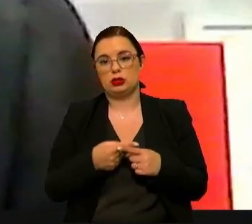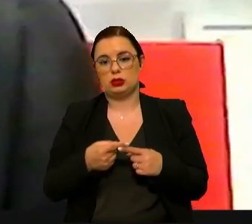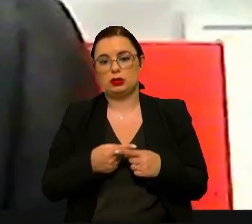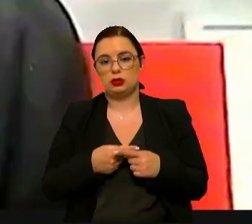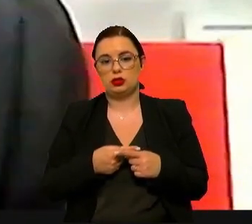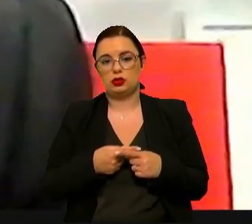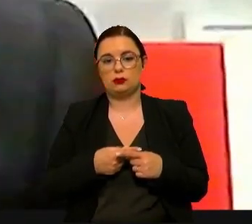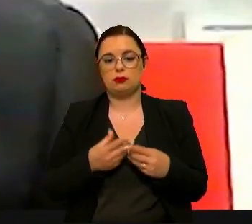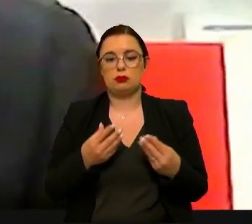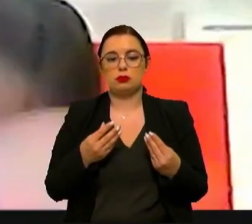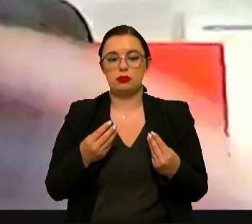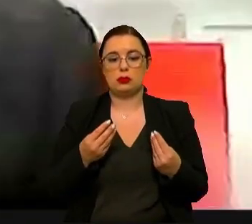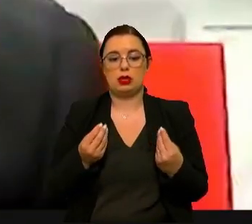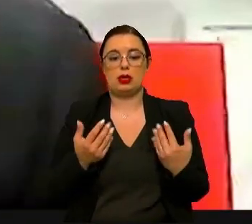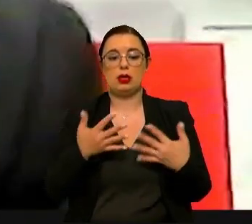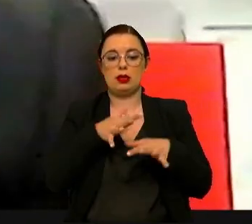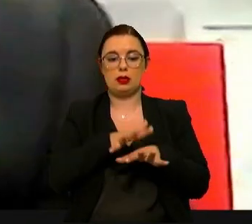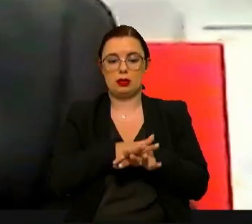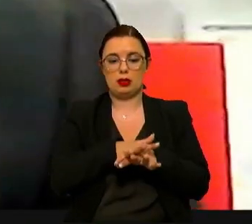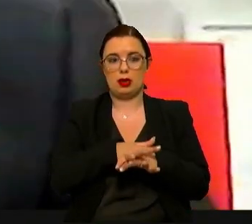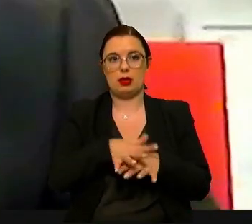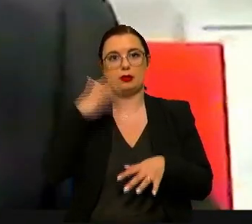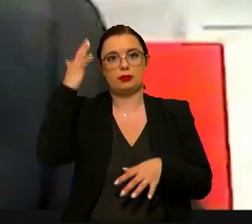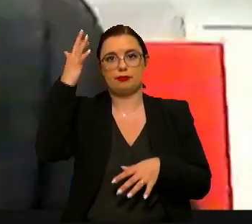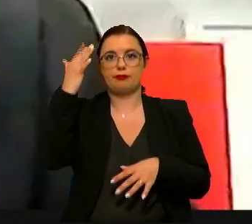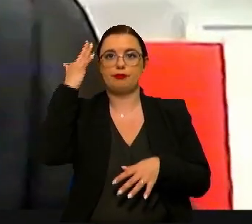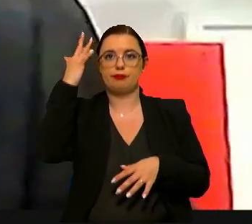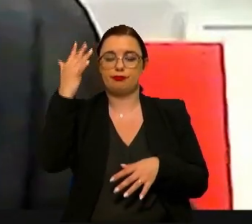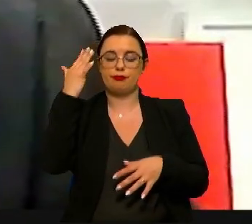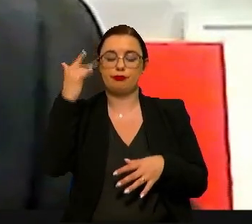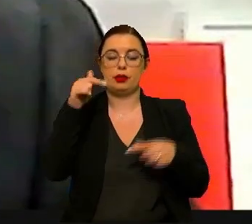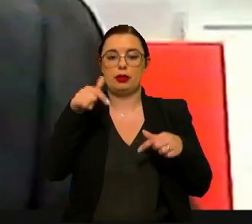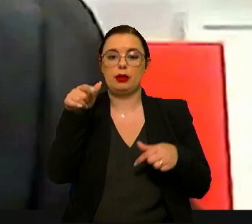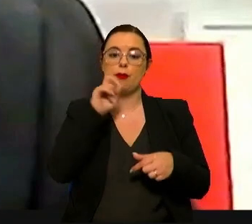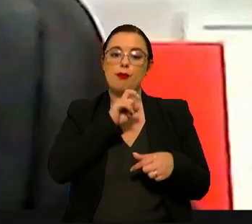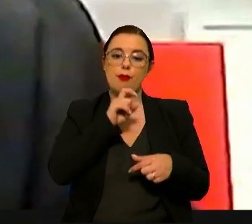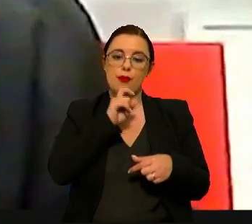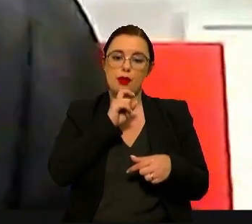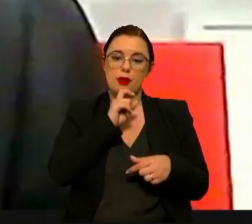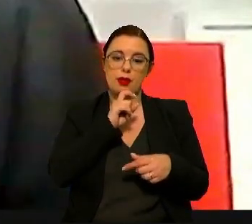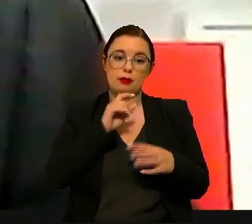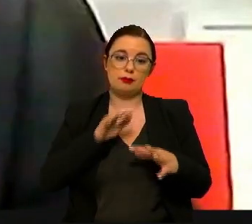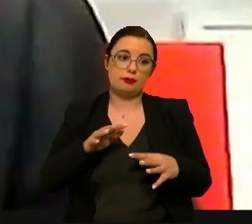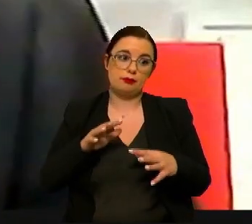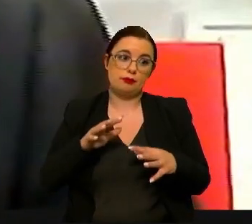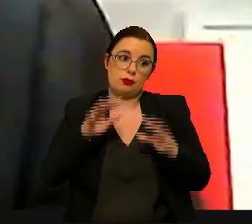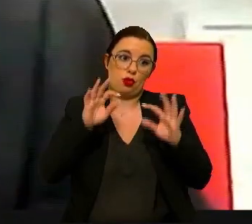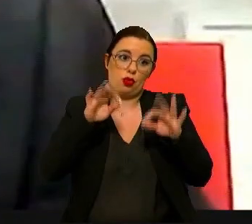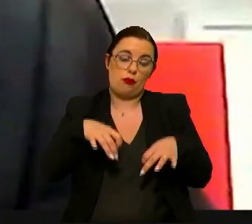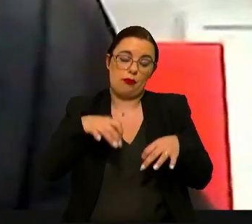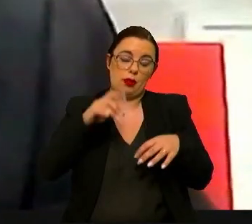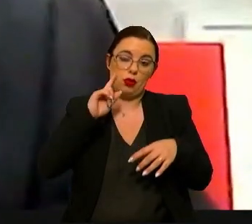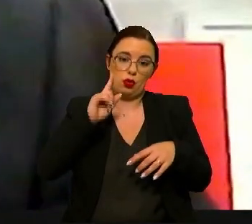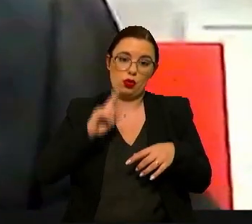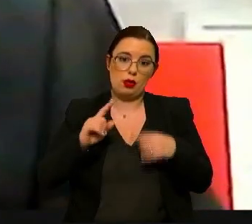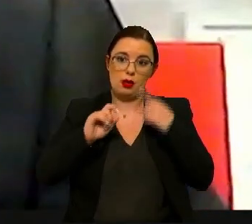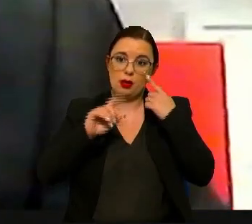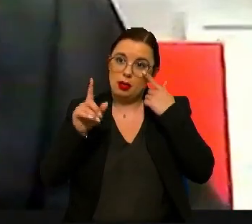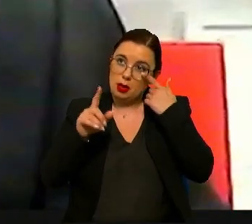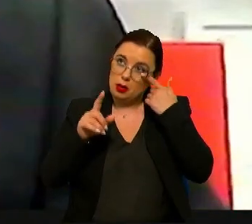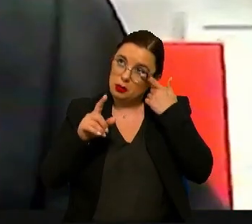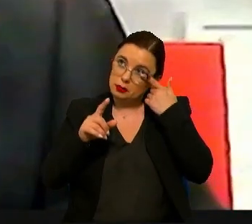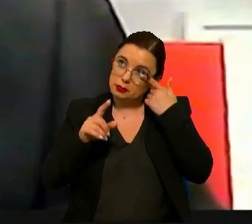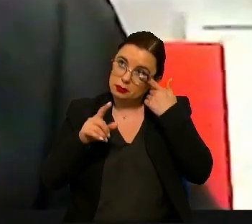e muito integradas muito holísticas e aqui podem obviamente ser desenvolvidas no final do dia é claro que